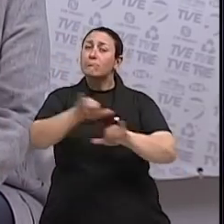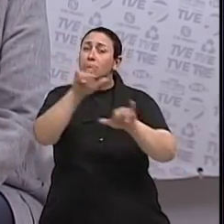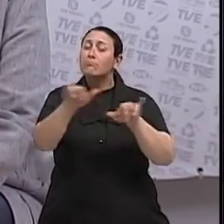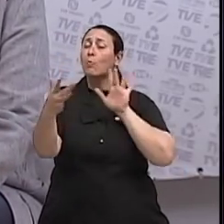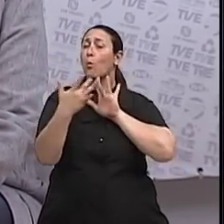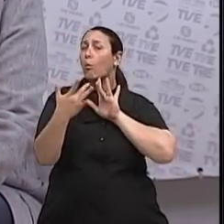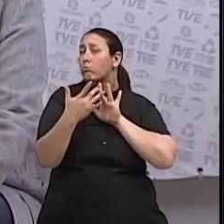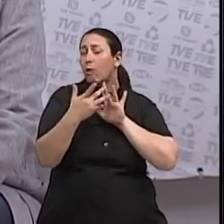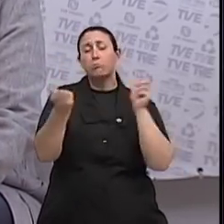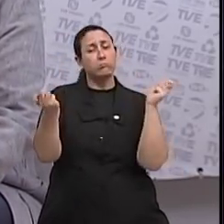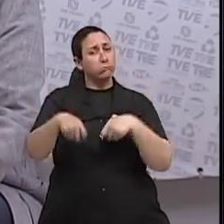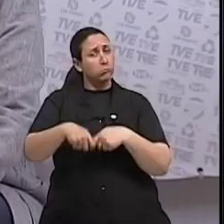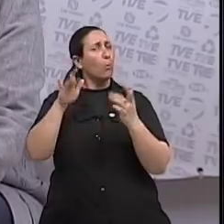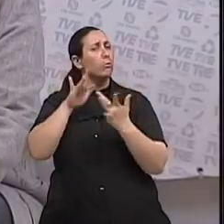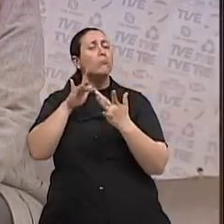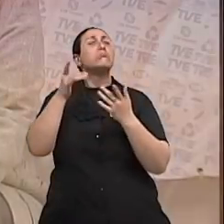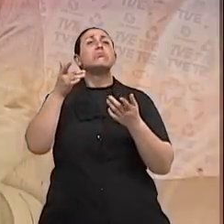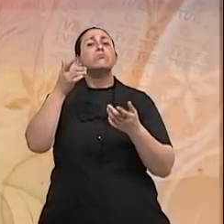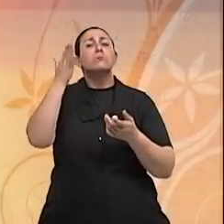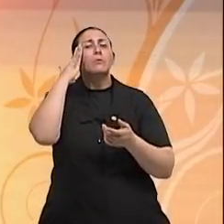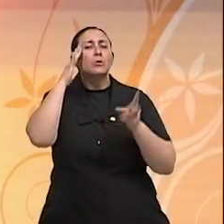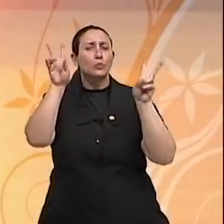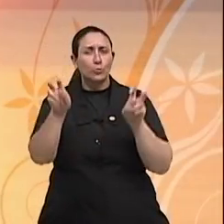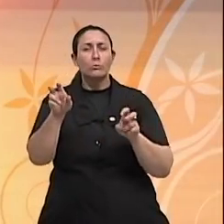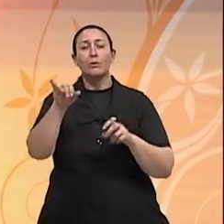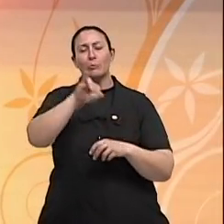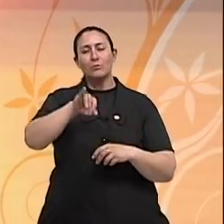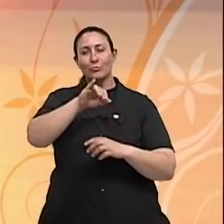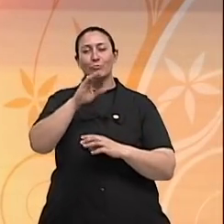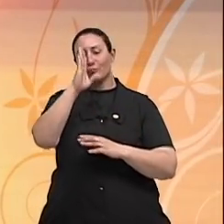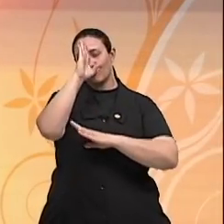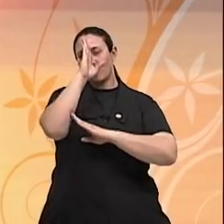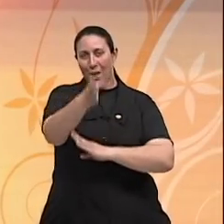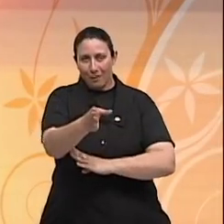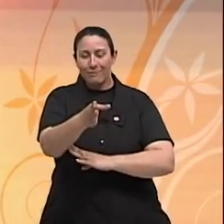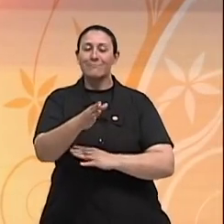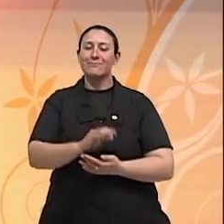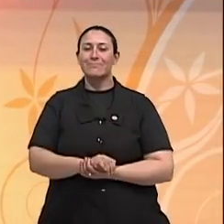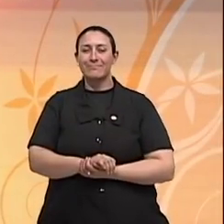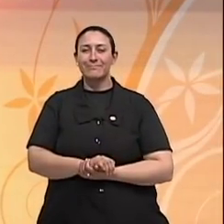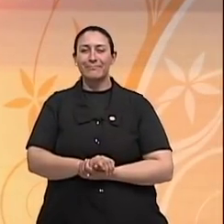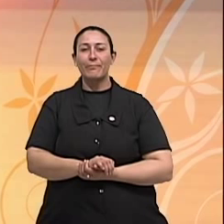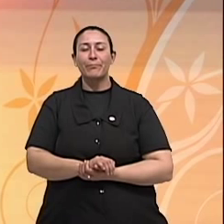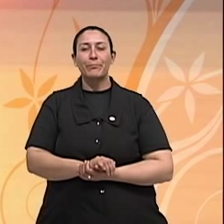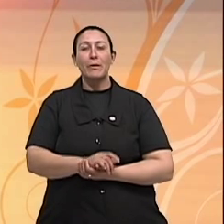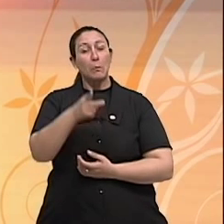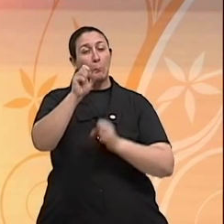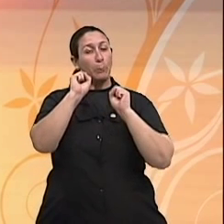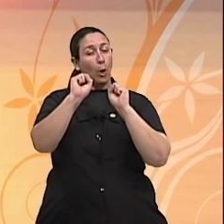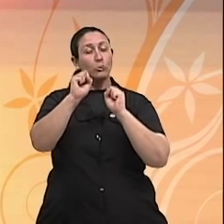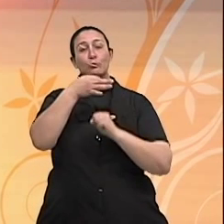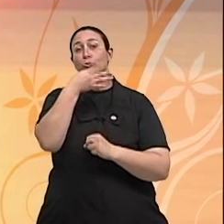Eles são importantíssimos. Nós vamos ter uma conexão direta com vocês. Envie a sua